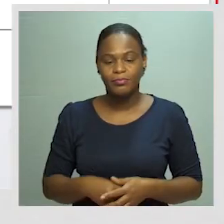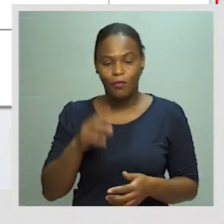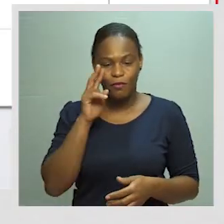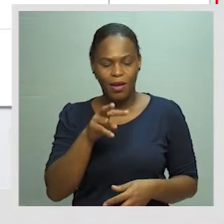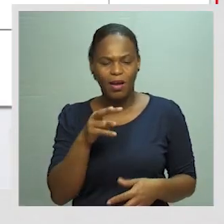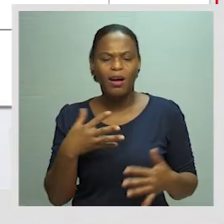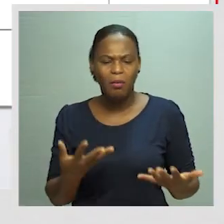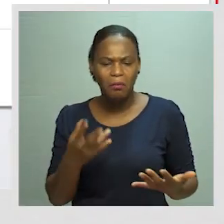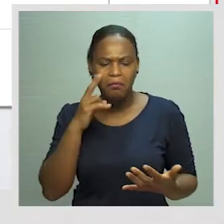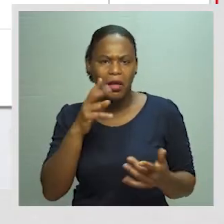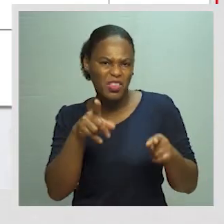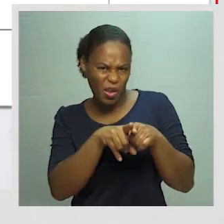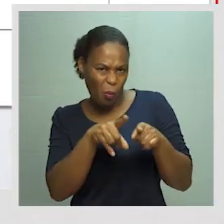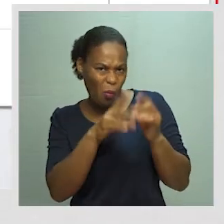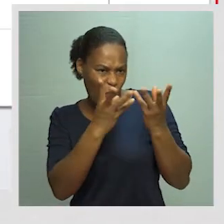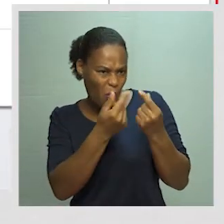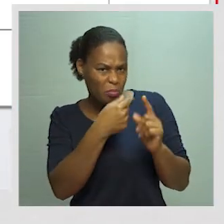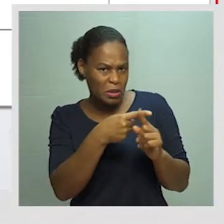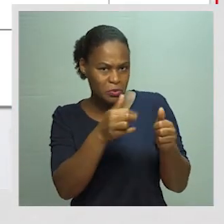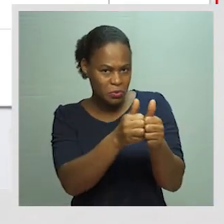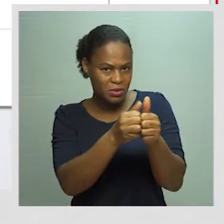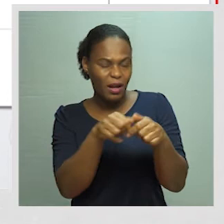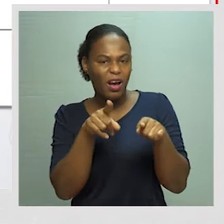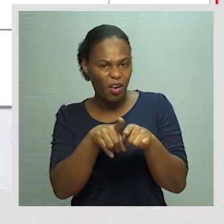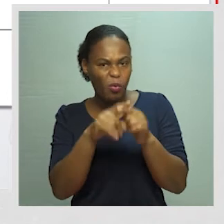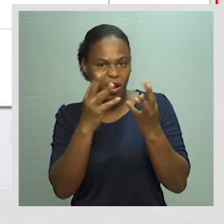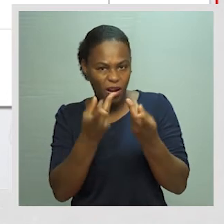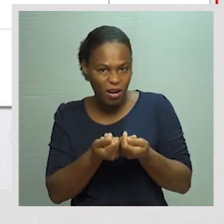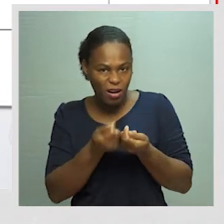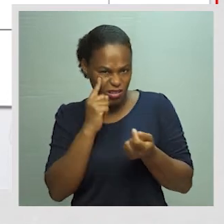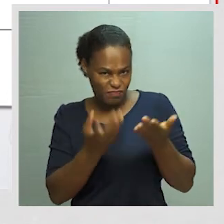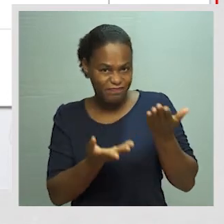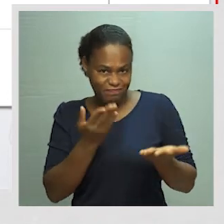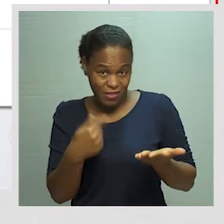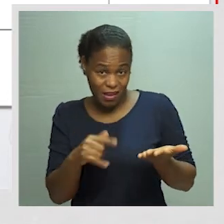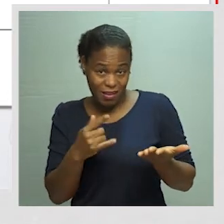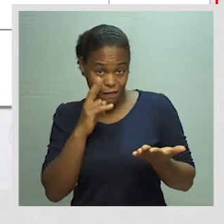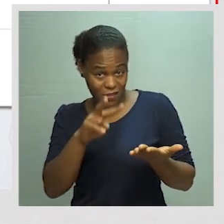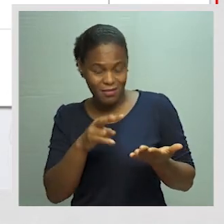Agora, vamos ver se existe o equilíbrio entre recursos e empregos. Vamos lá ver.